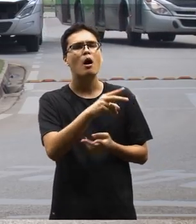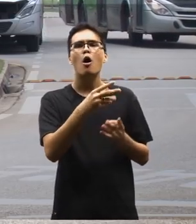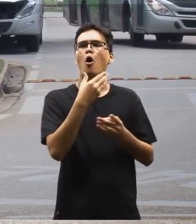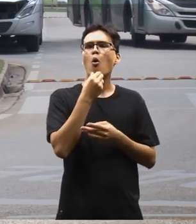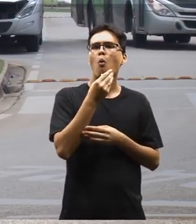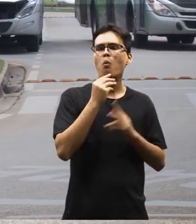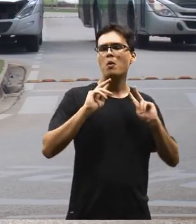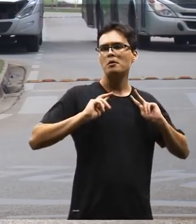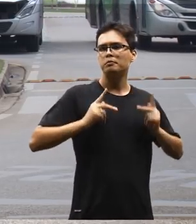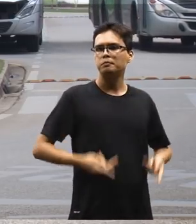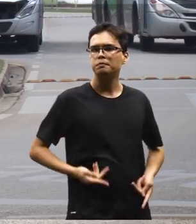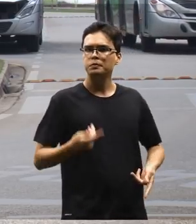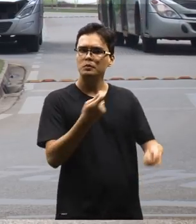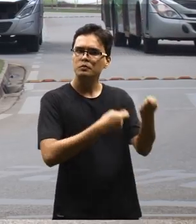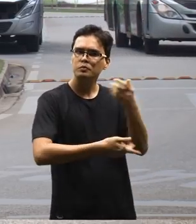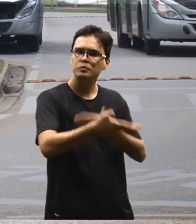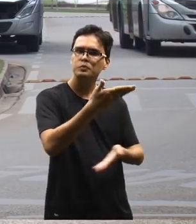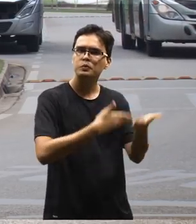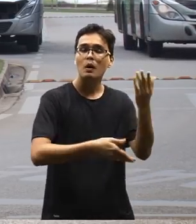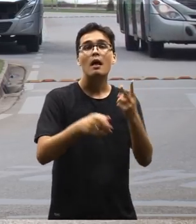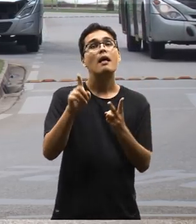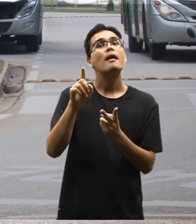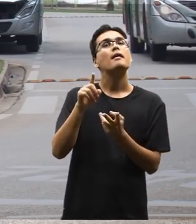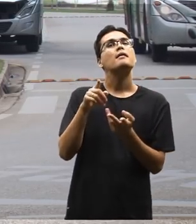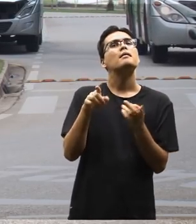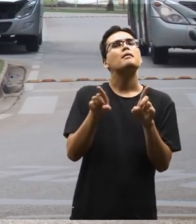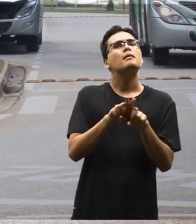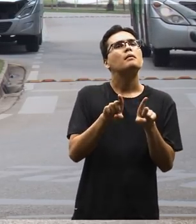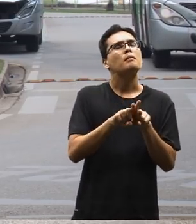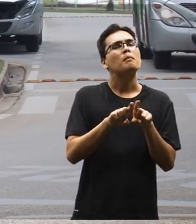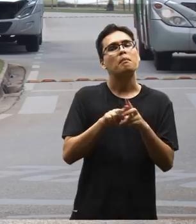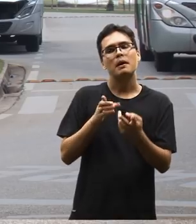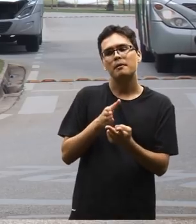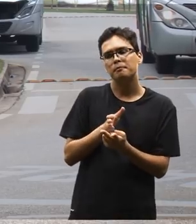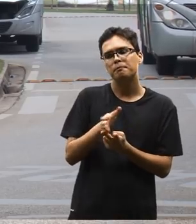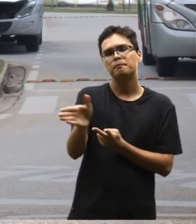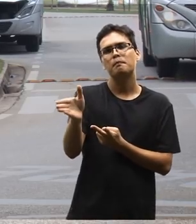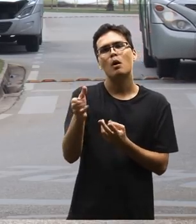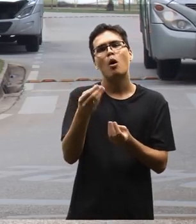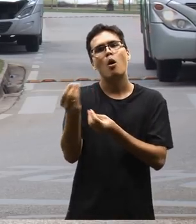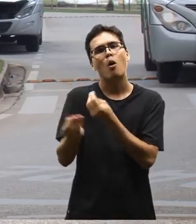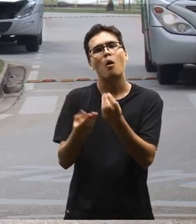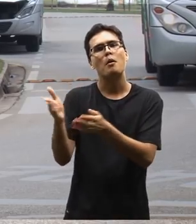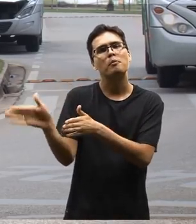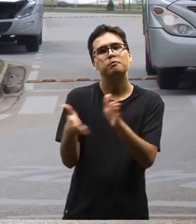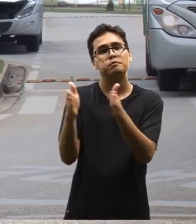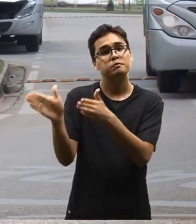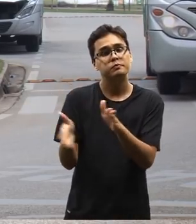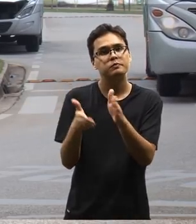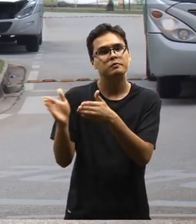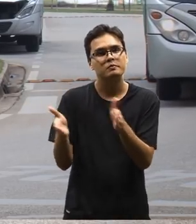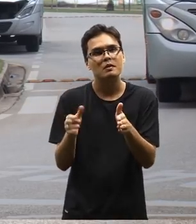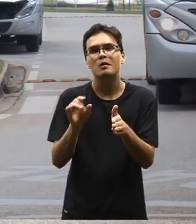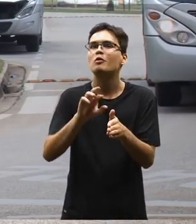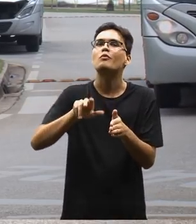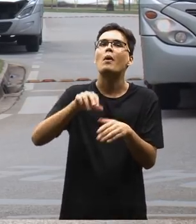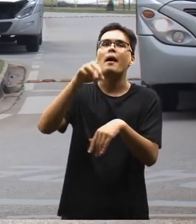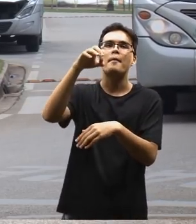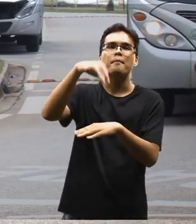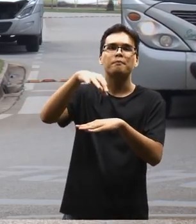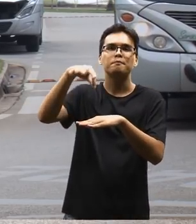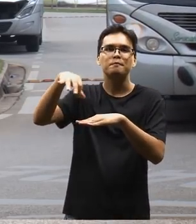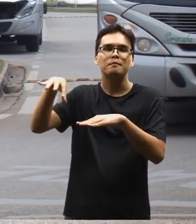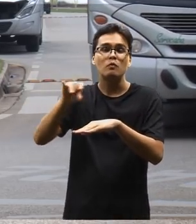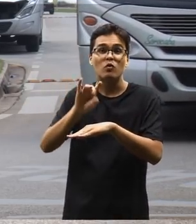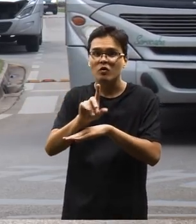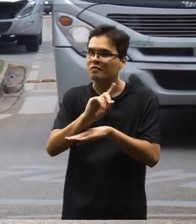homem, o ser humano e sua interação com a natureza, e todas as faixas de atuação e a questão de produção, que